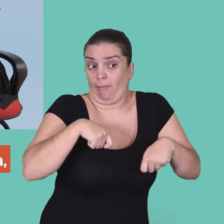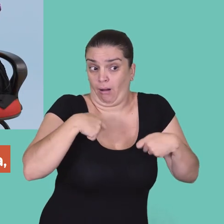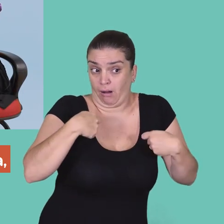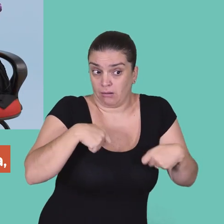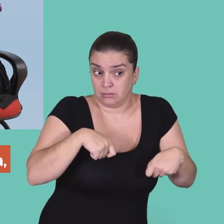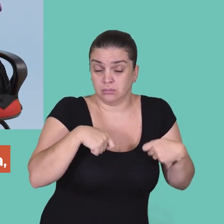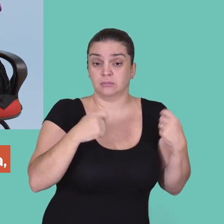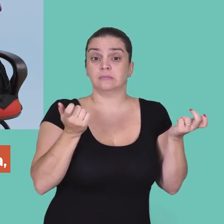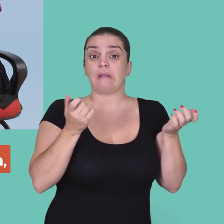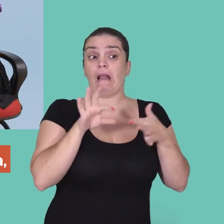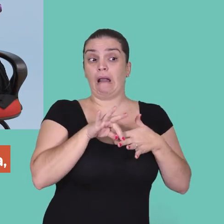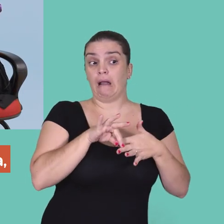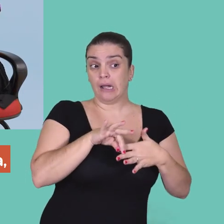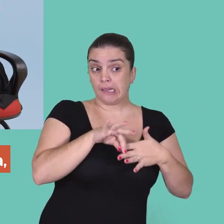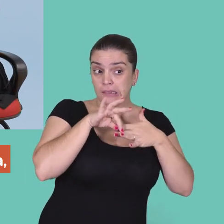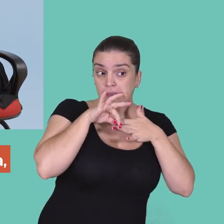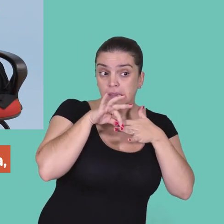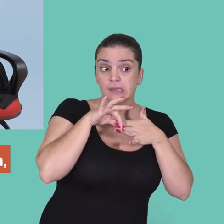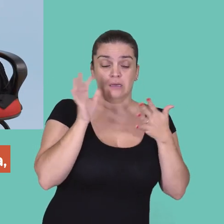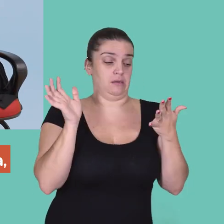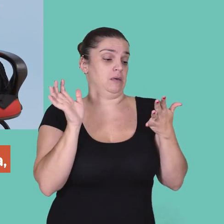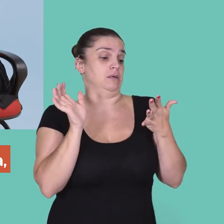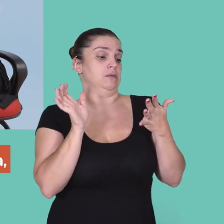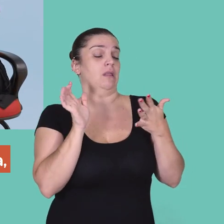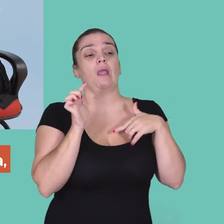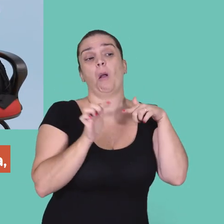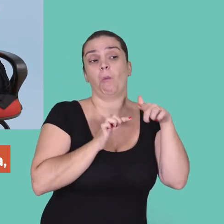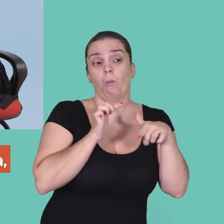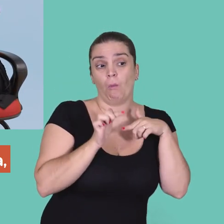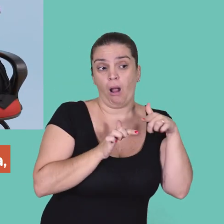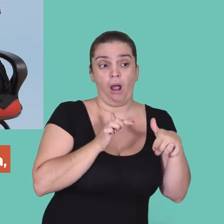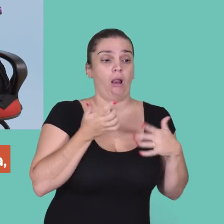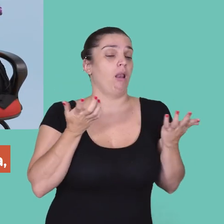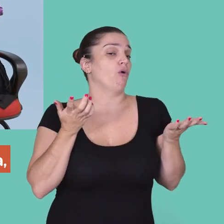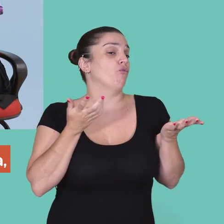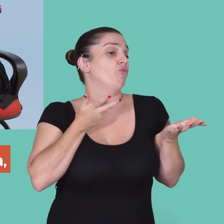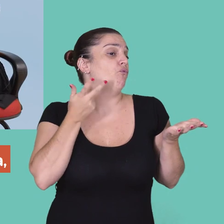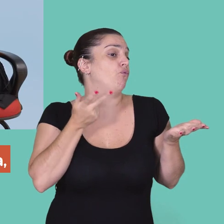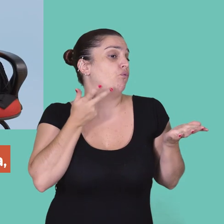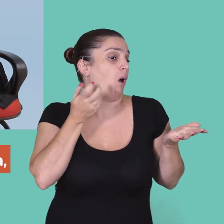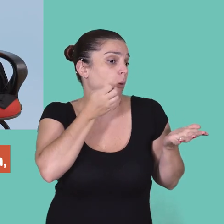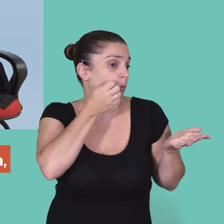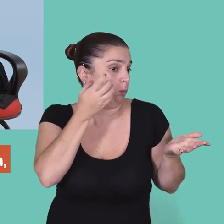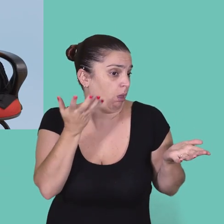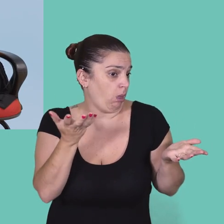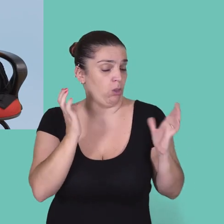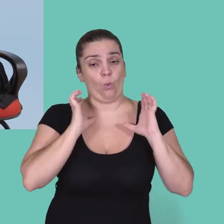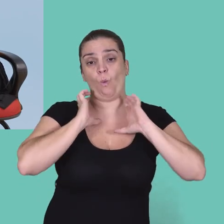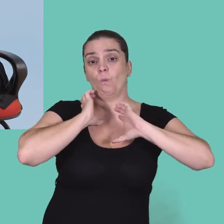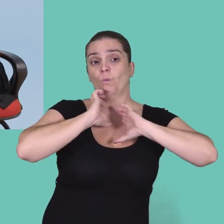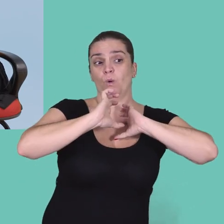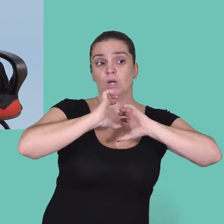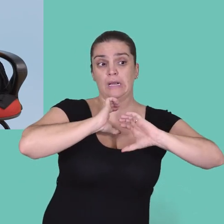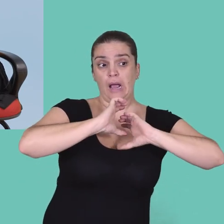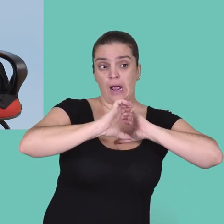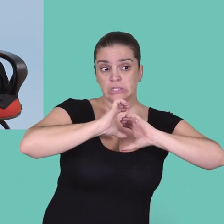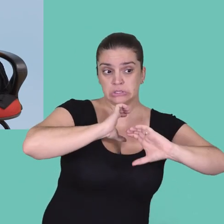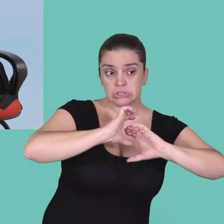Tu tem que ser uma pessoa com uma liderança, trabalhar muito, falar muito bem, ser muito